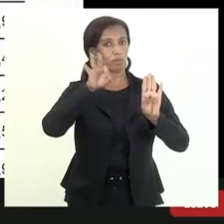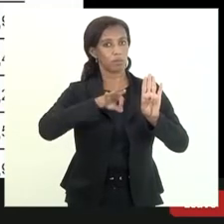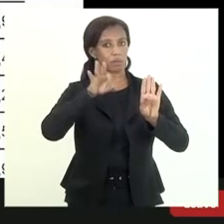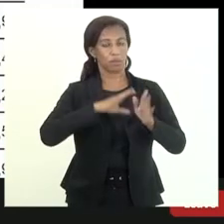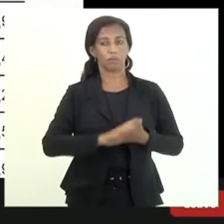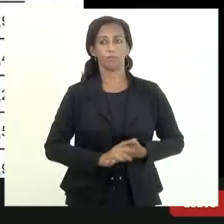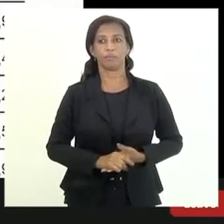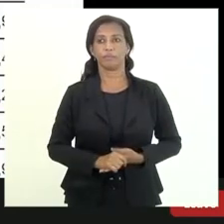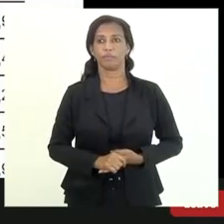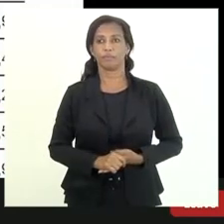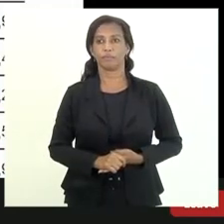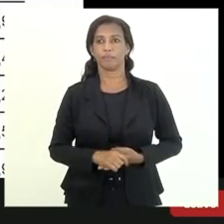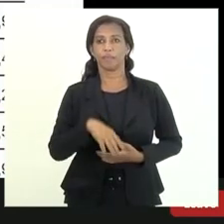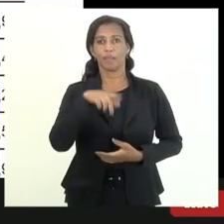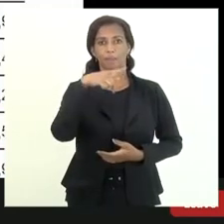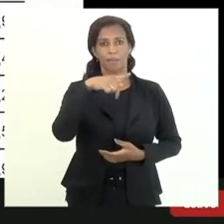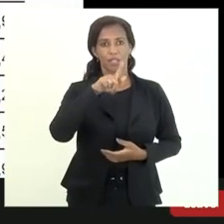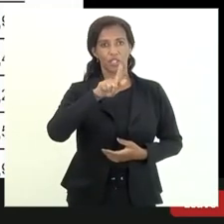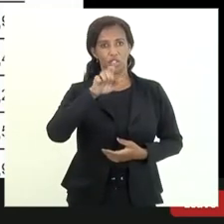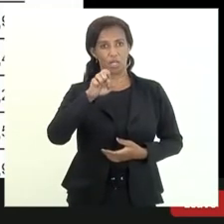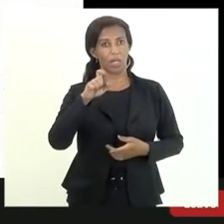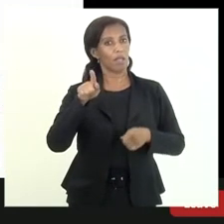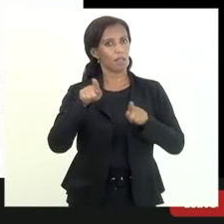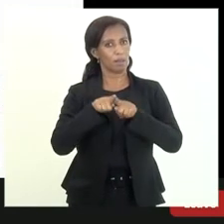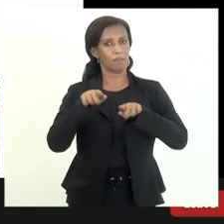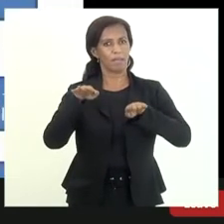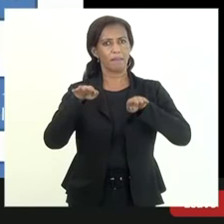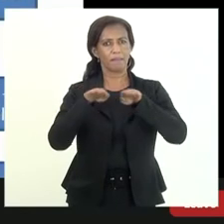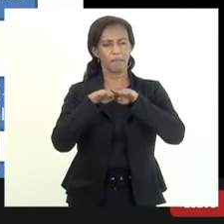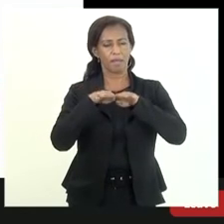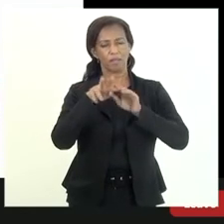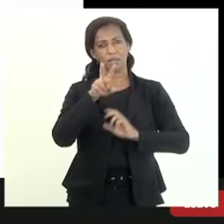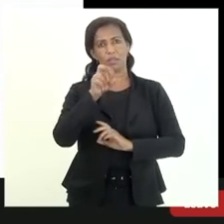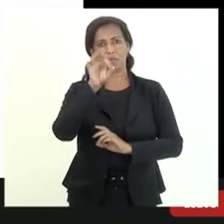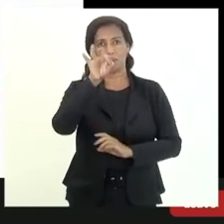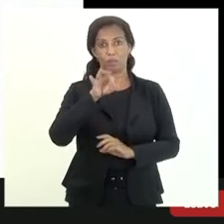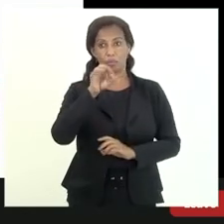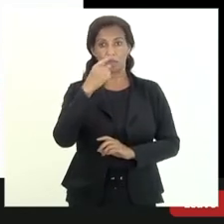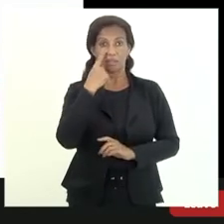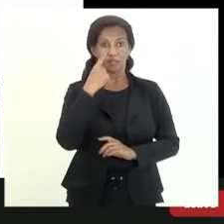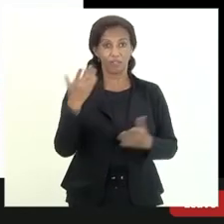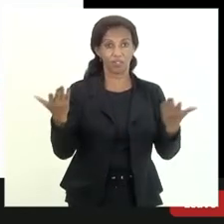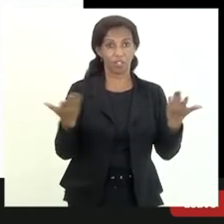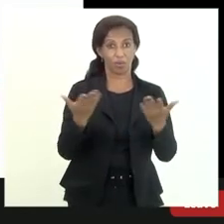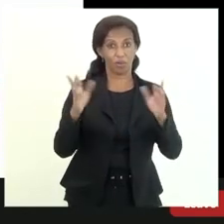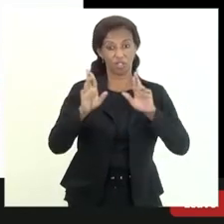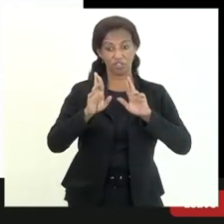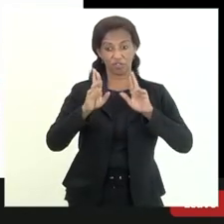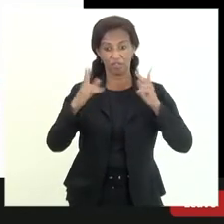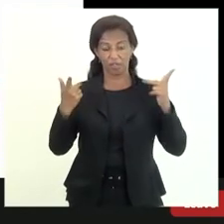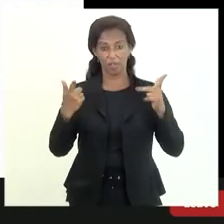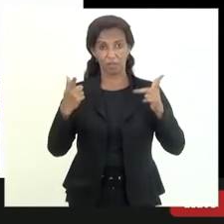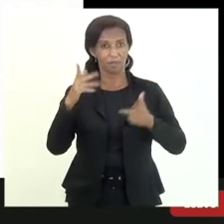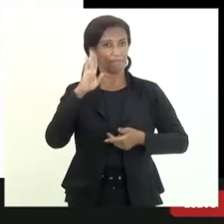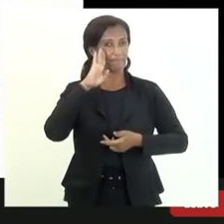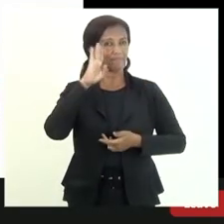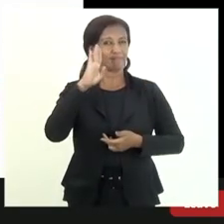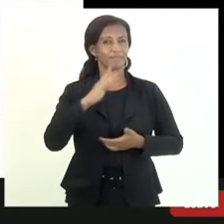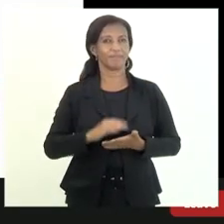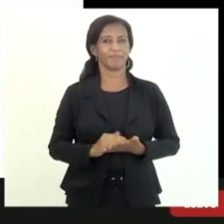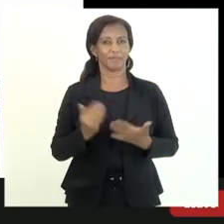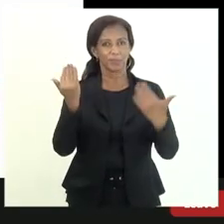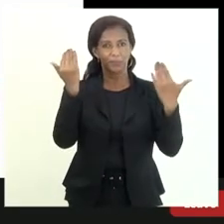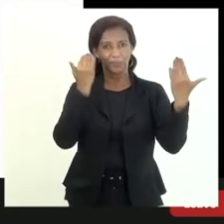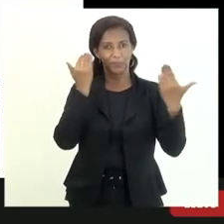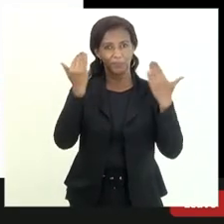né aqui a PGE aplicou também a média de 50% e veja aqui agora a diferença fundamental nisso aí veja